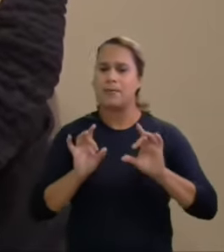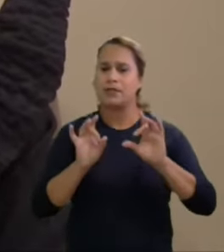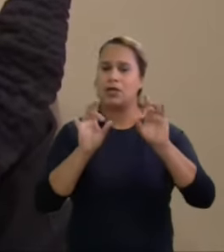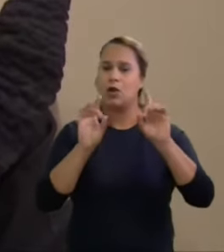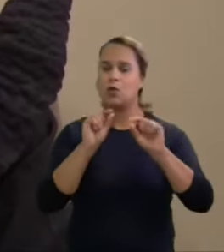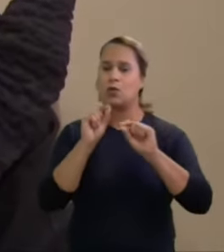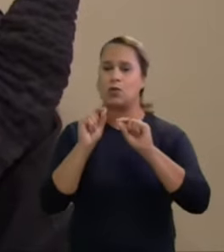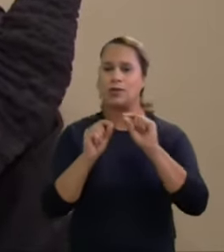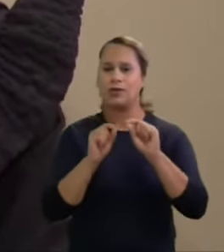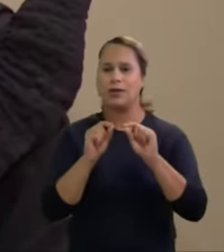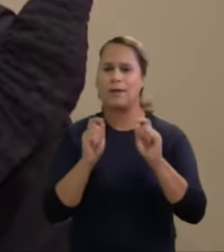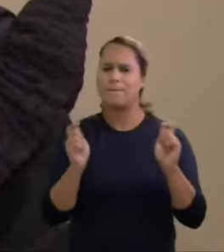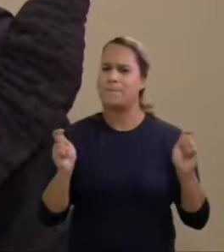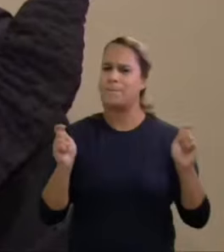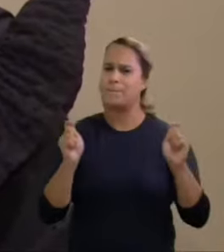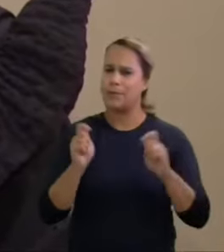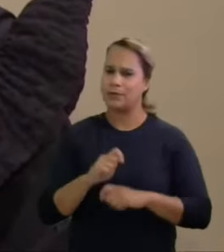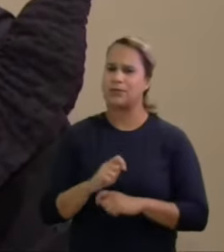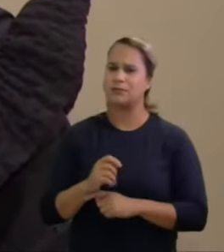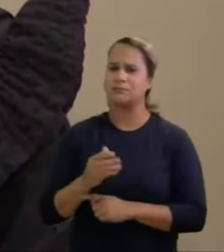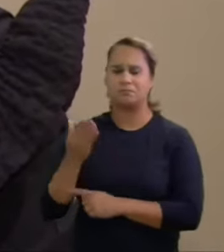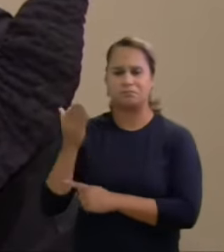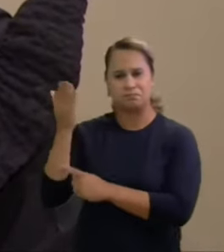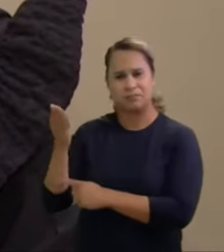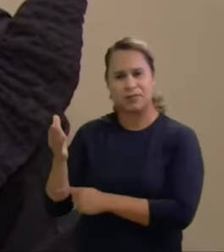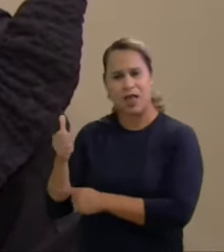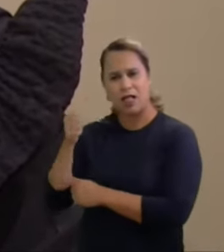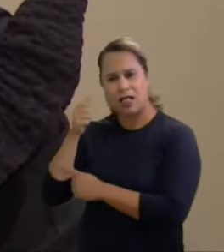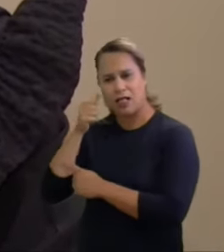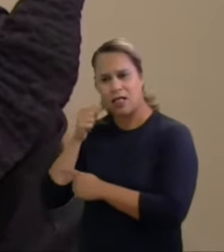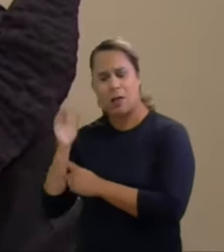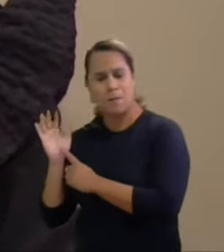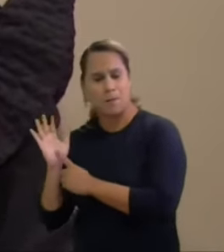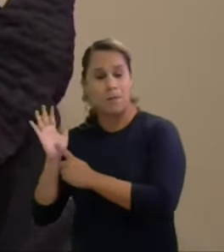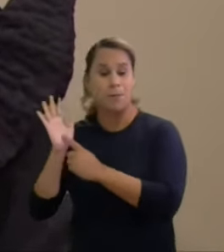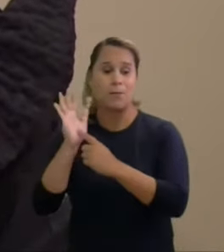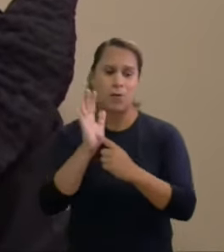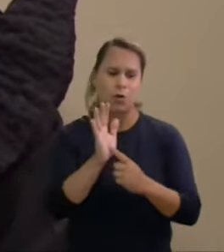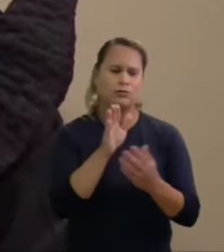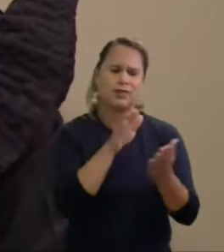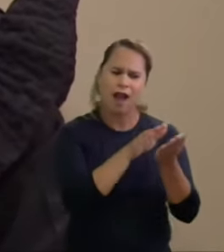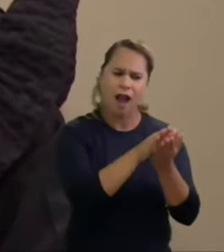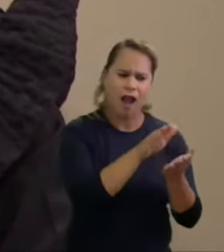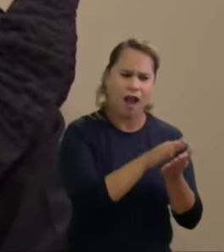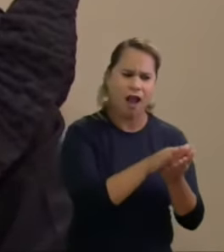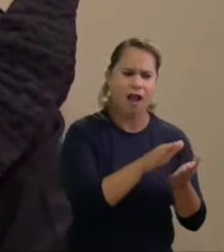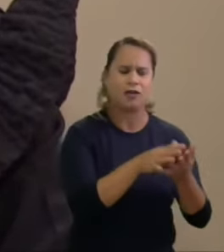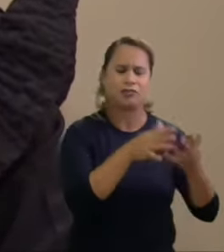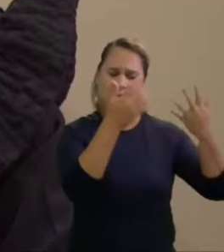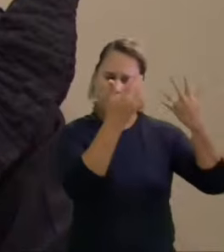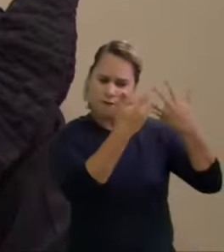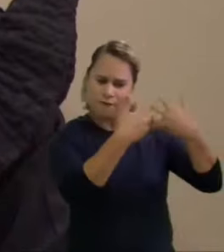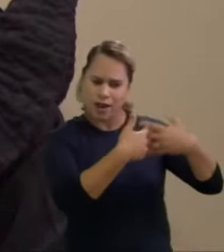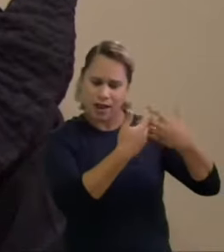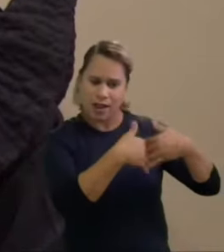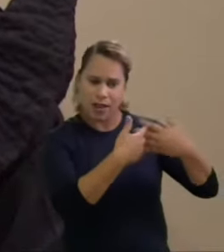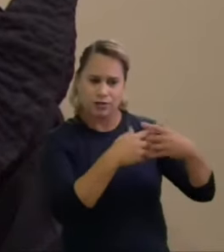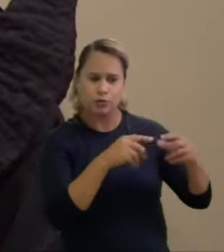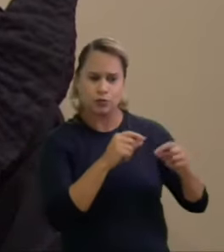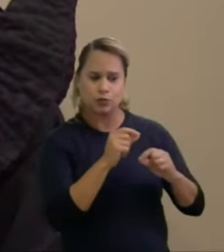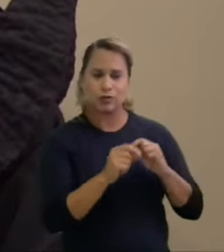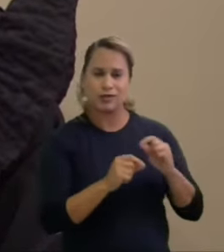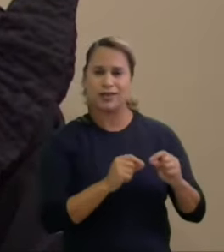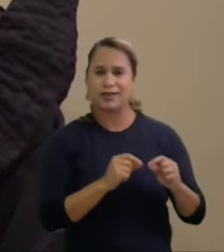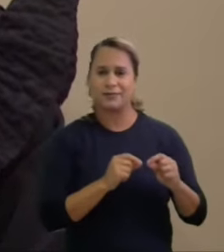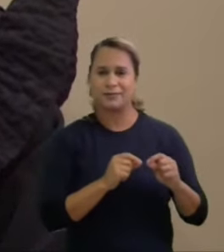potencialidade que ela traz desses gastos poderem refletir ter necessidade de refletir na na